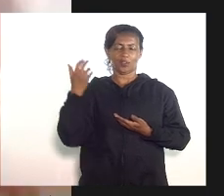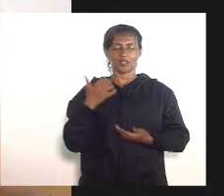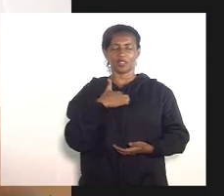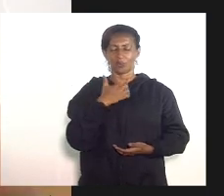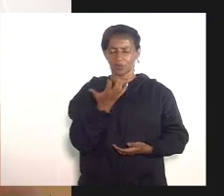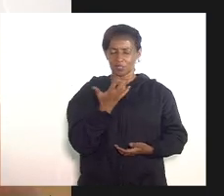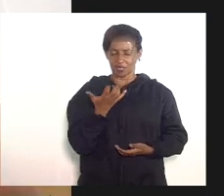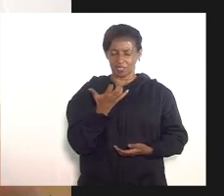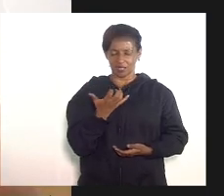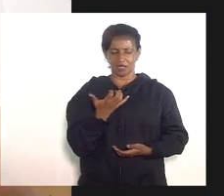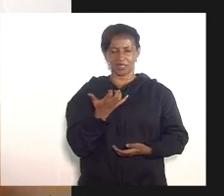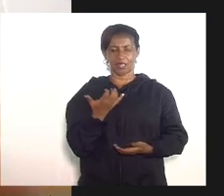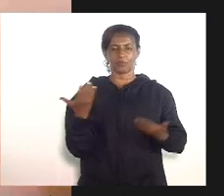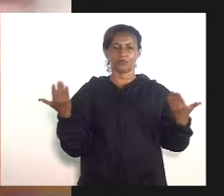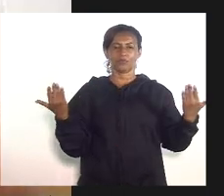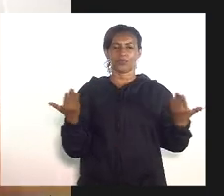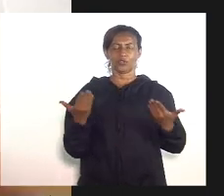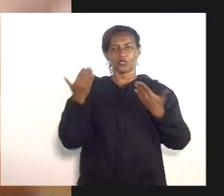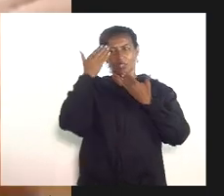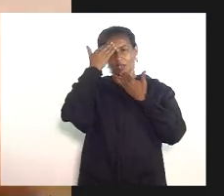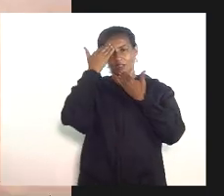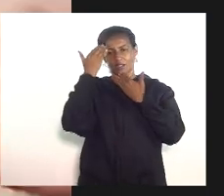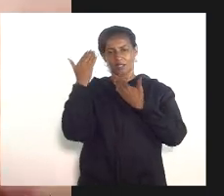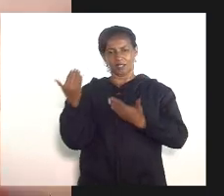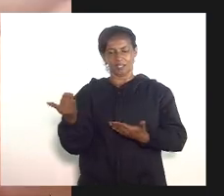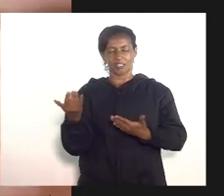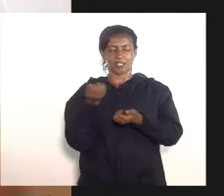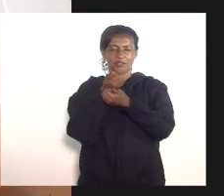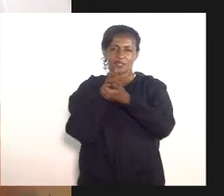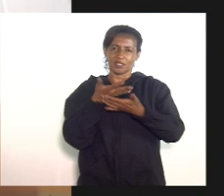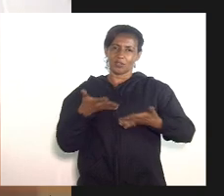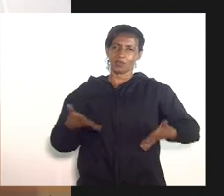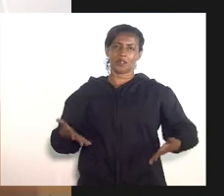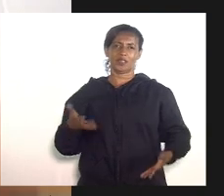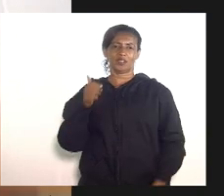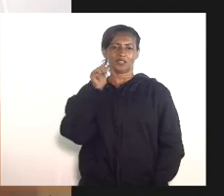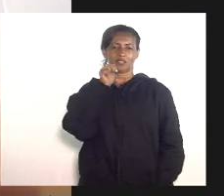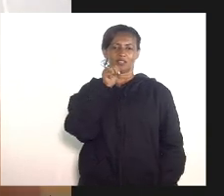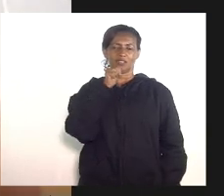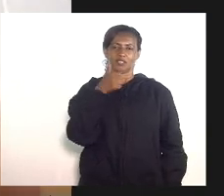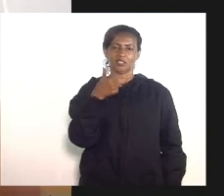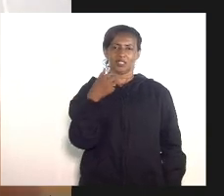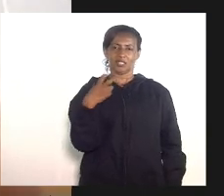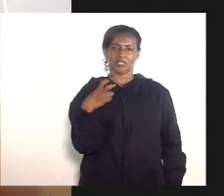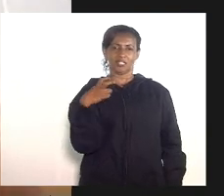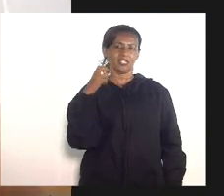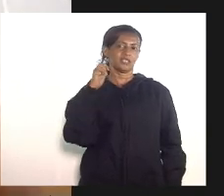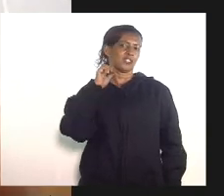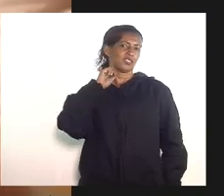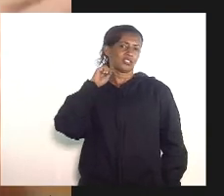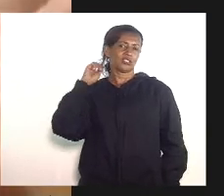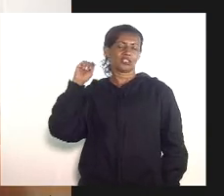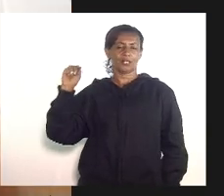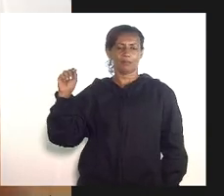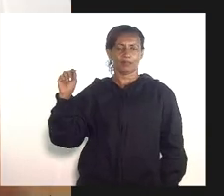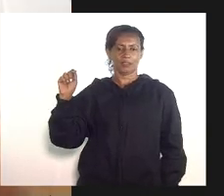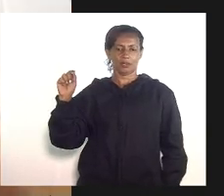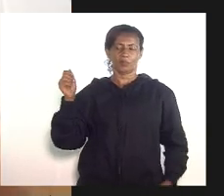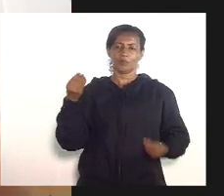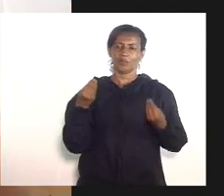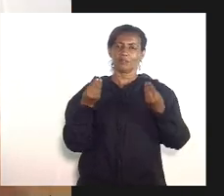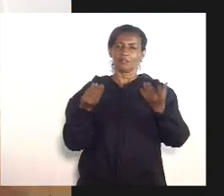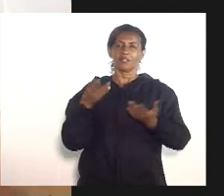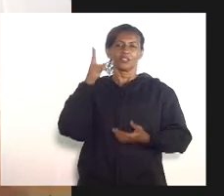agradecer aí a deferência de eu ter podido fazer essa homenagem hoje no dia 15 de abril e passar a